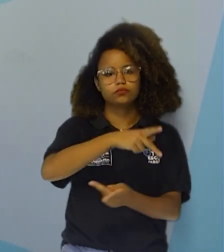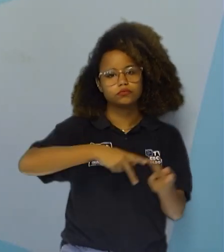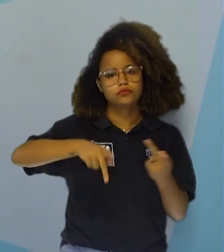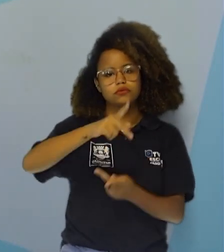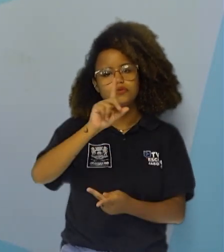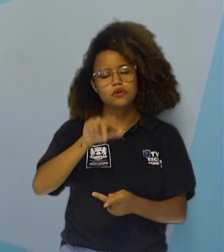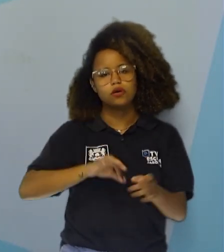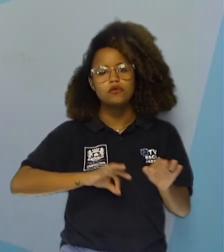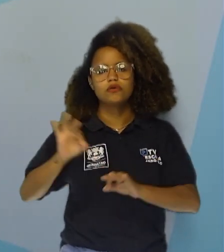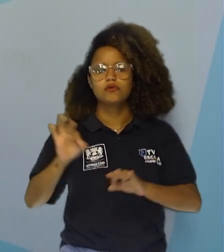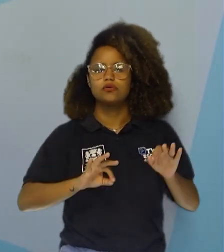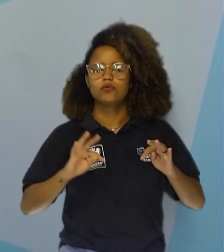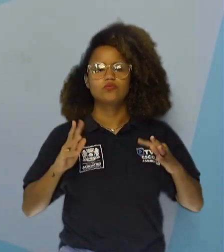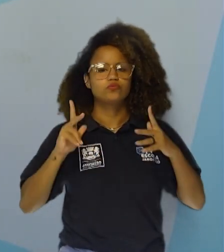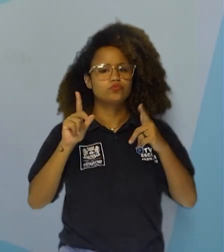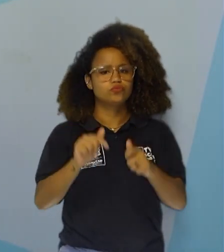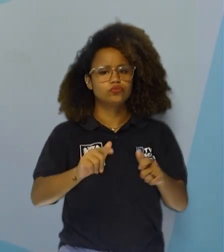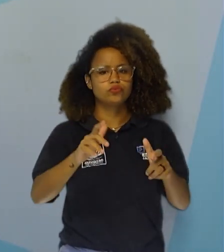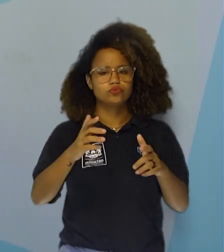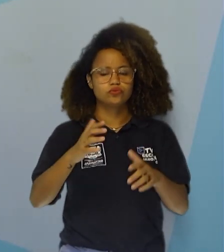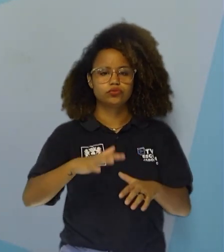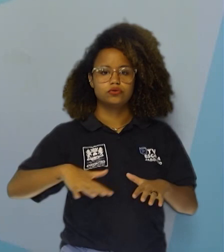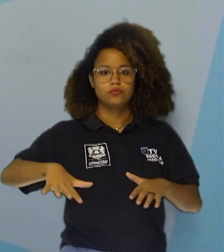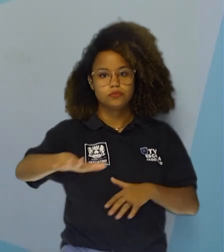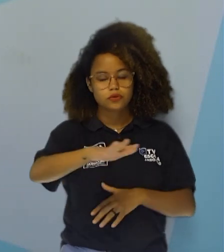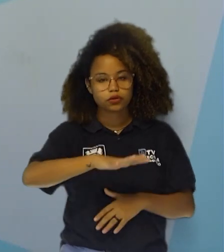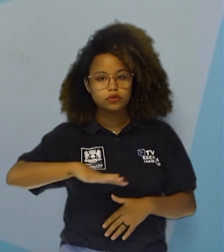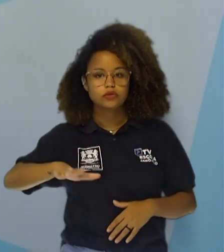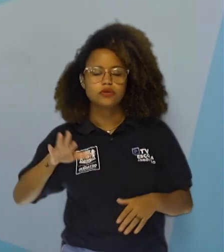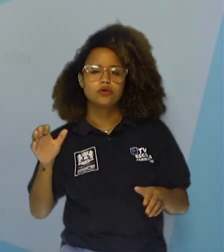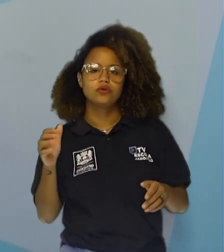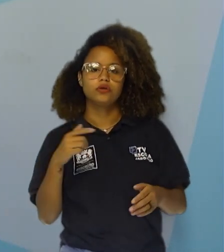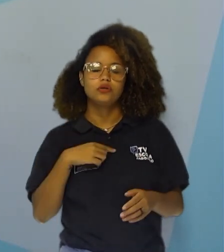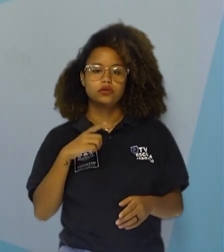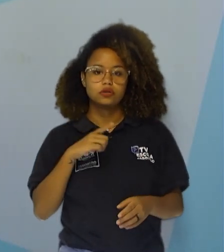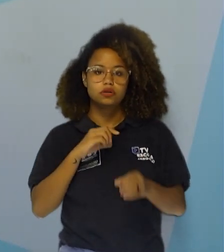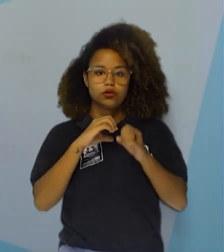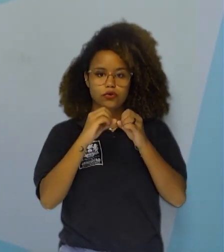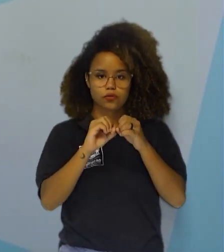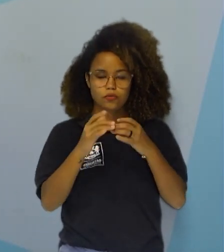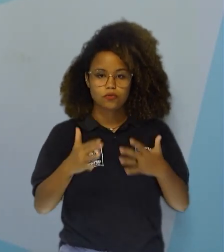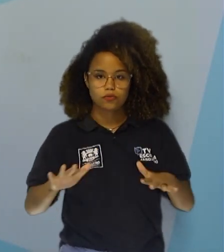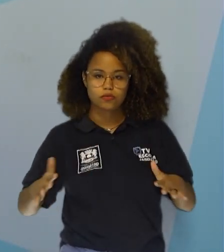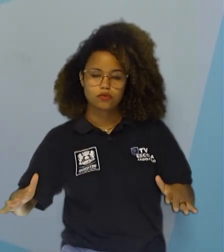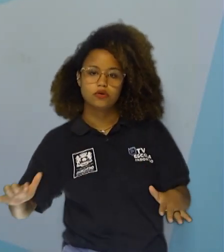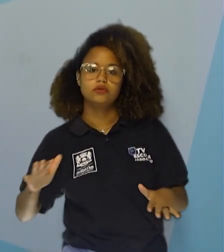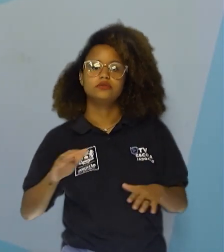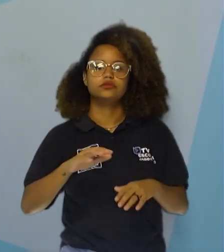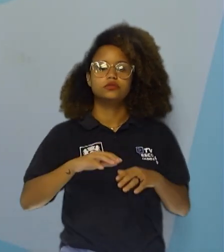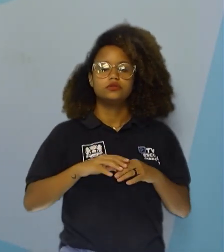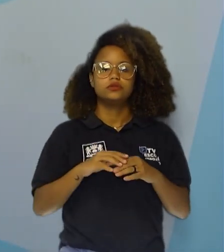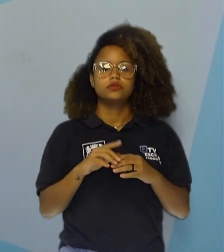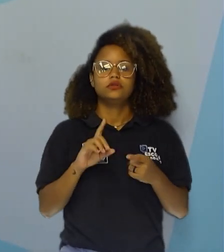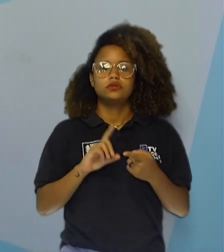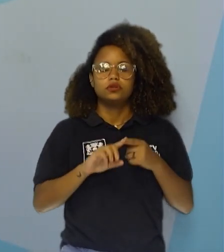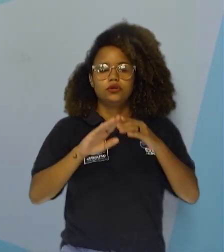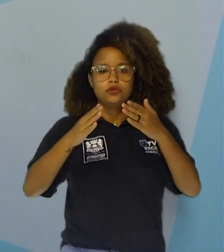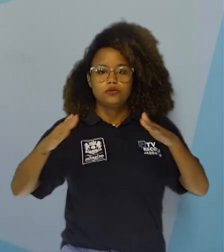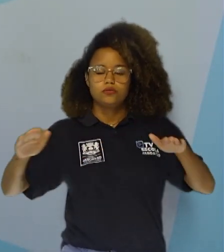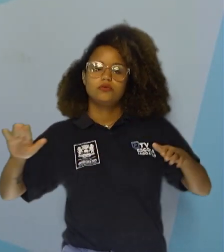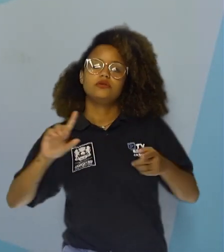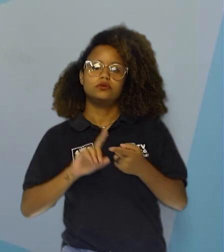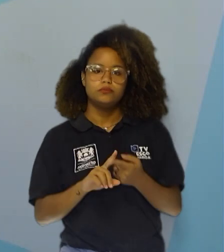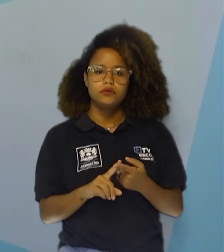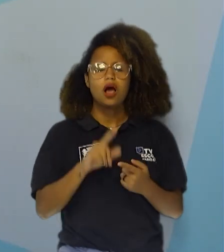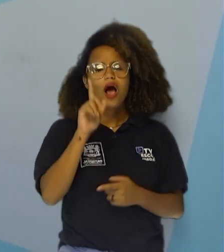todos os ambientes que encontramos nos mares e oceanos, ou seja, a água salgada. Os animais e vegetais que ali